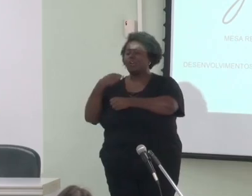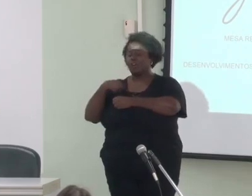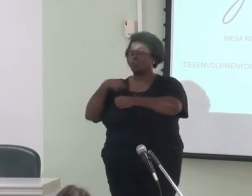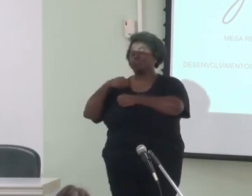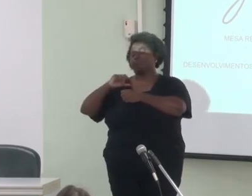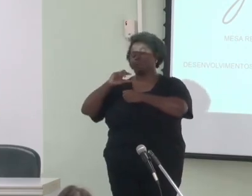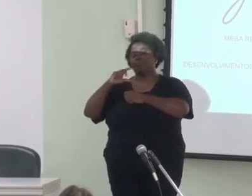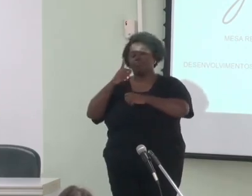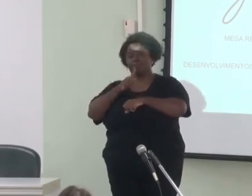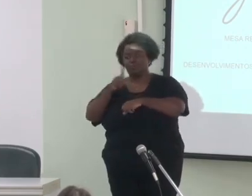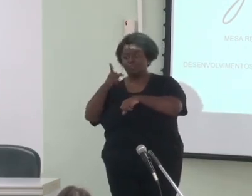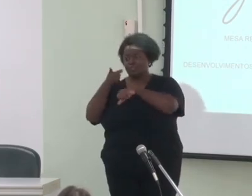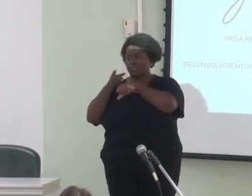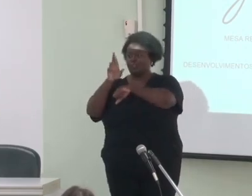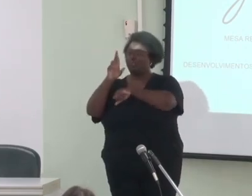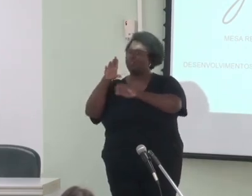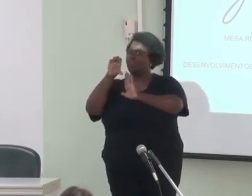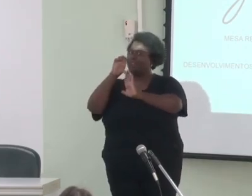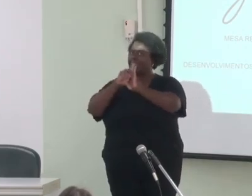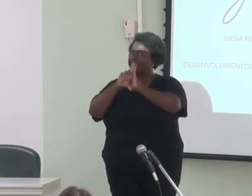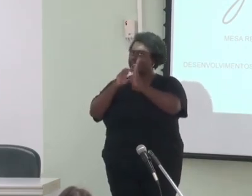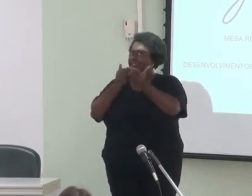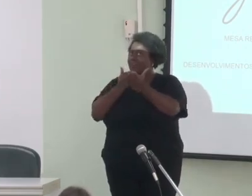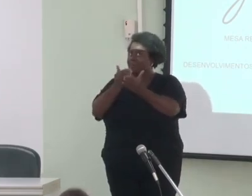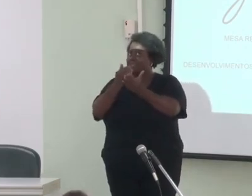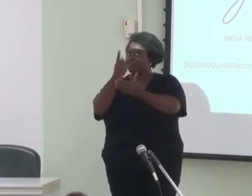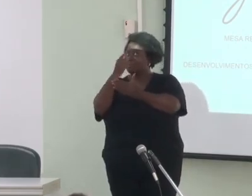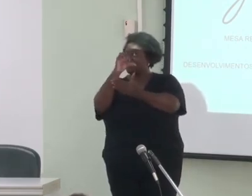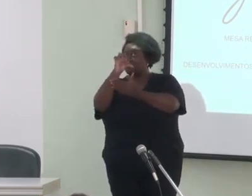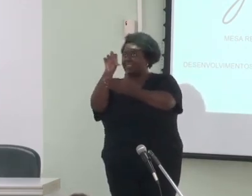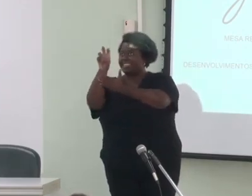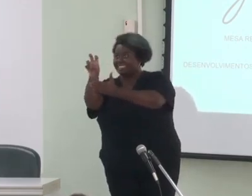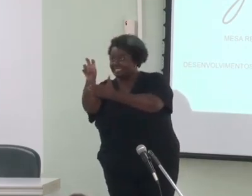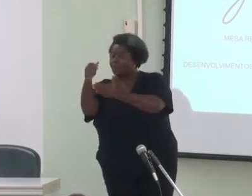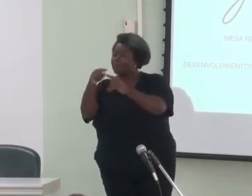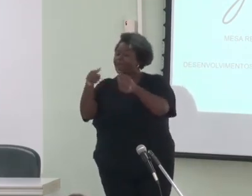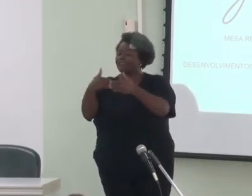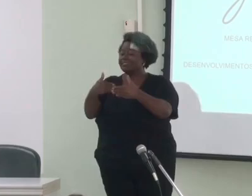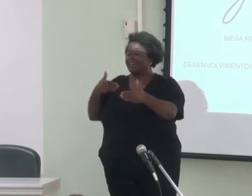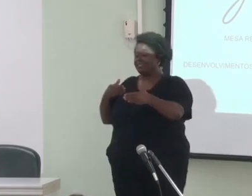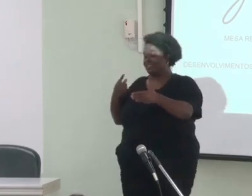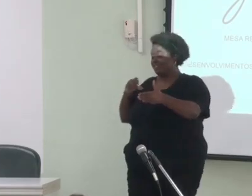Lattes conta a partir de 1995. Obrigada, Flávia.